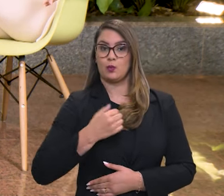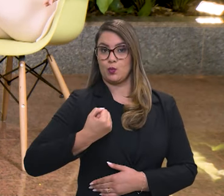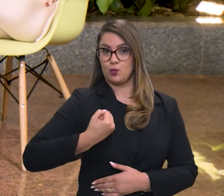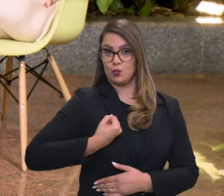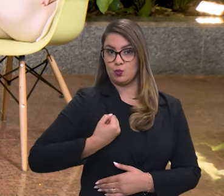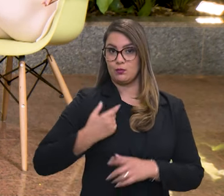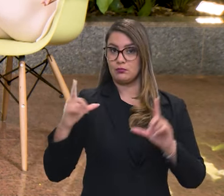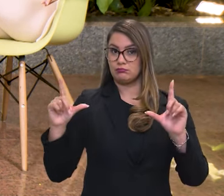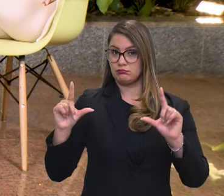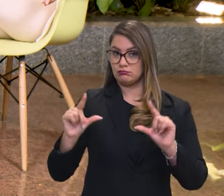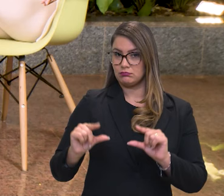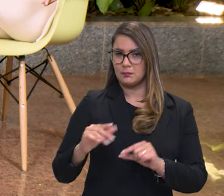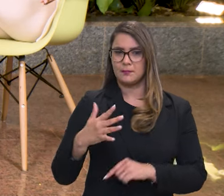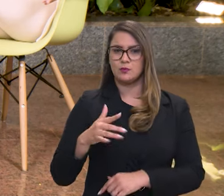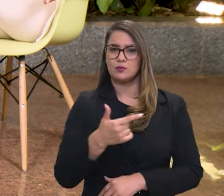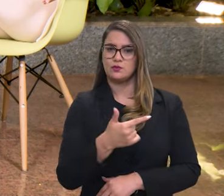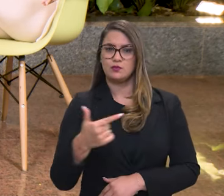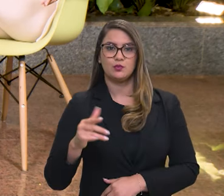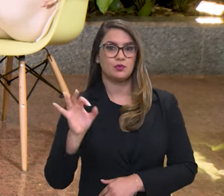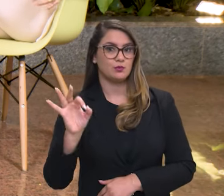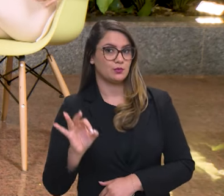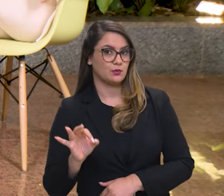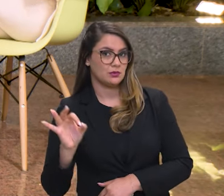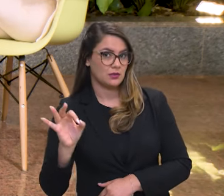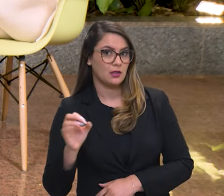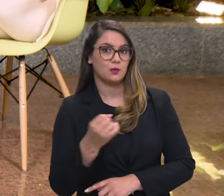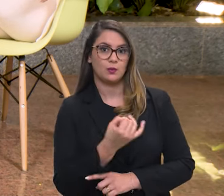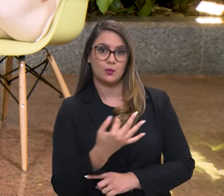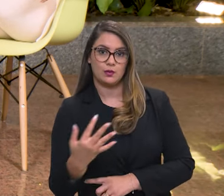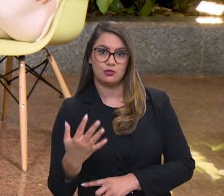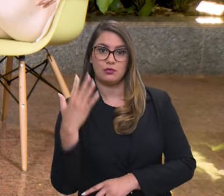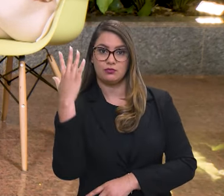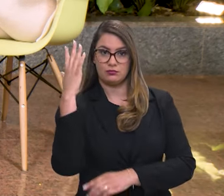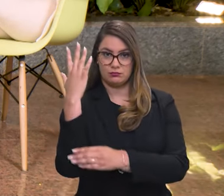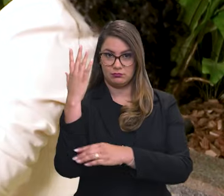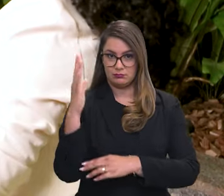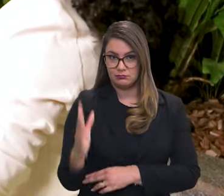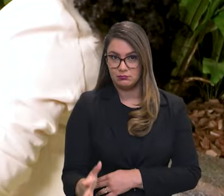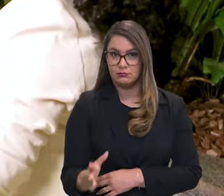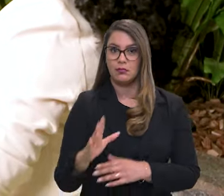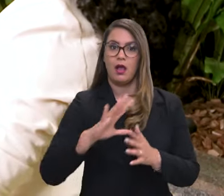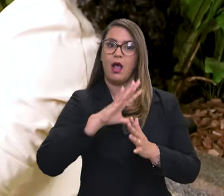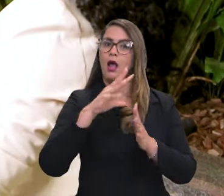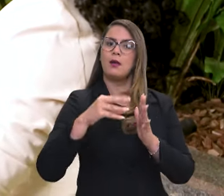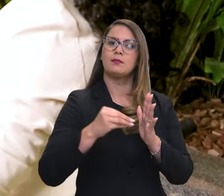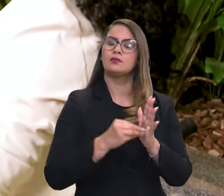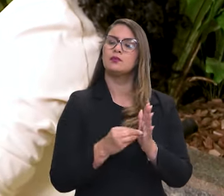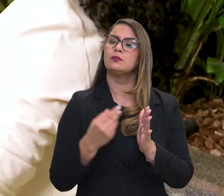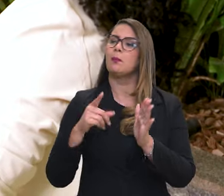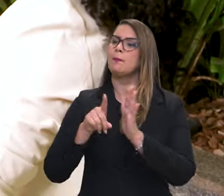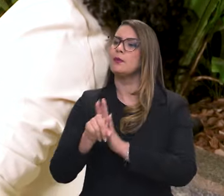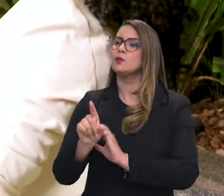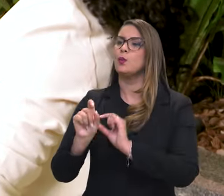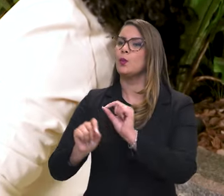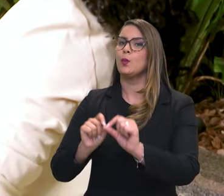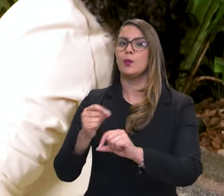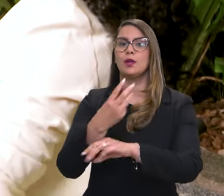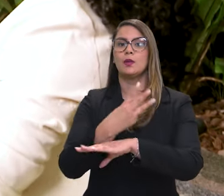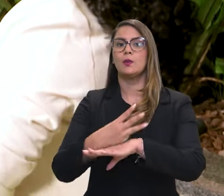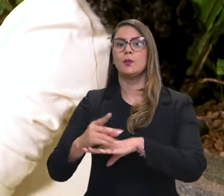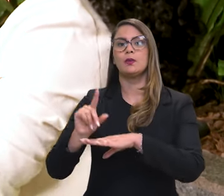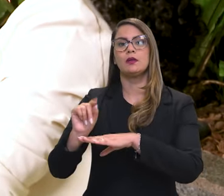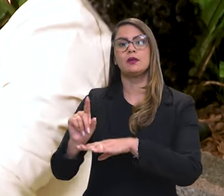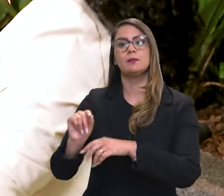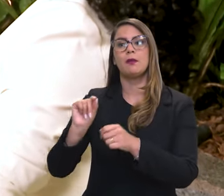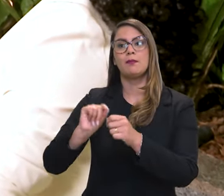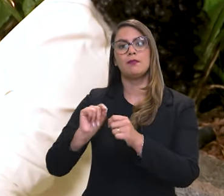22% na taxa de desmatamento na Amazônia e a gente gostaria de saber o que o IBAMA fez nesse período aí para